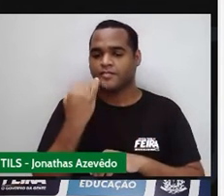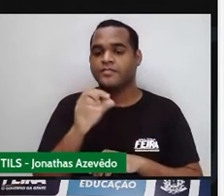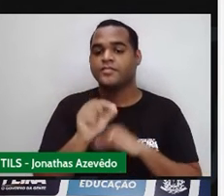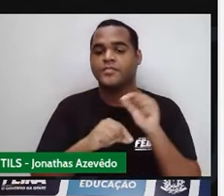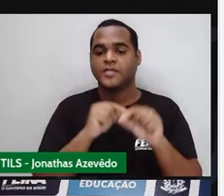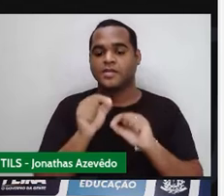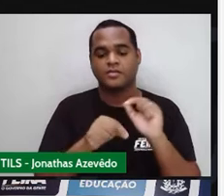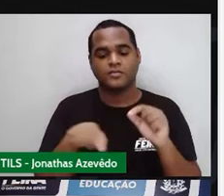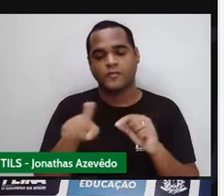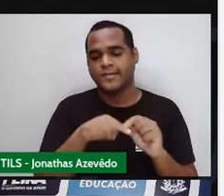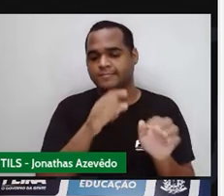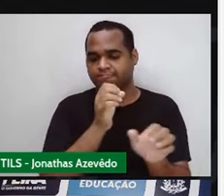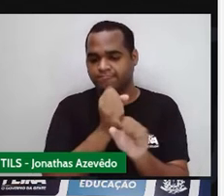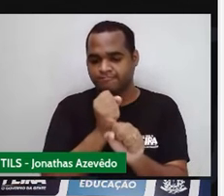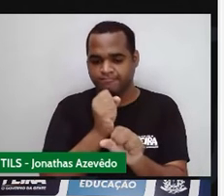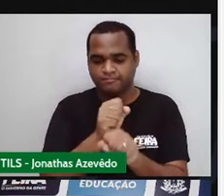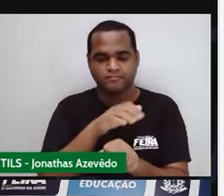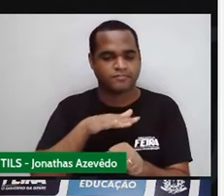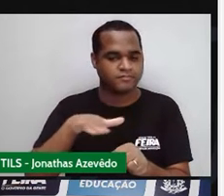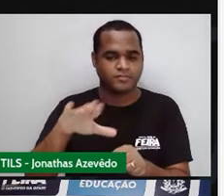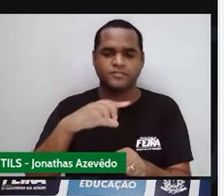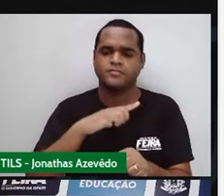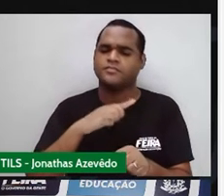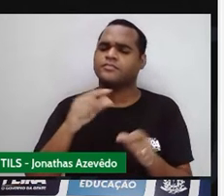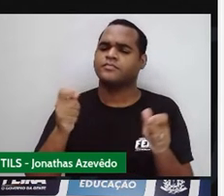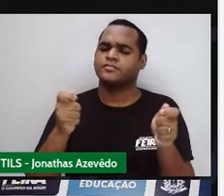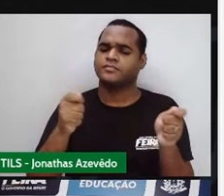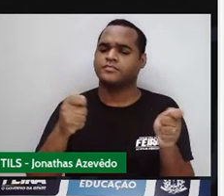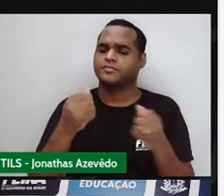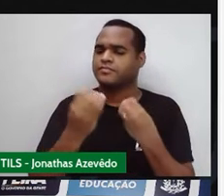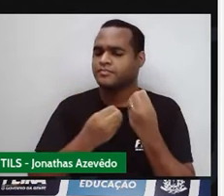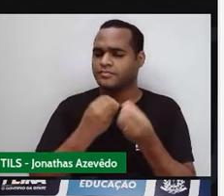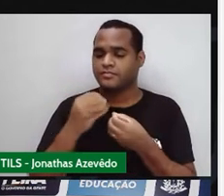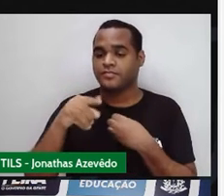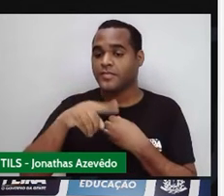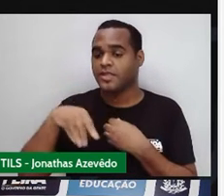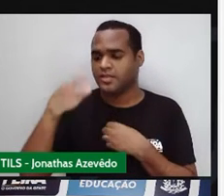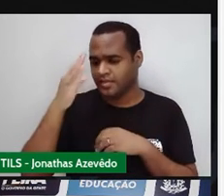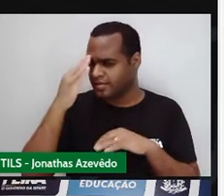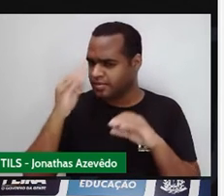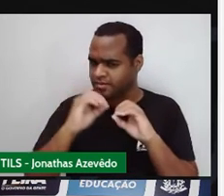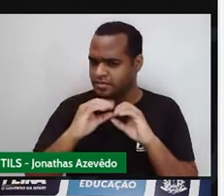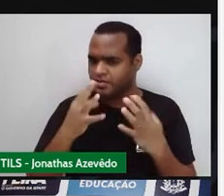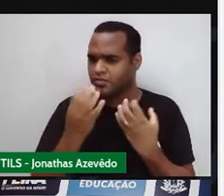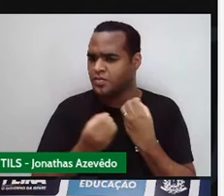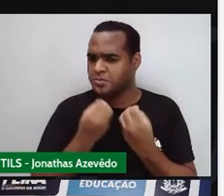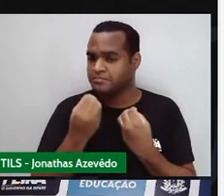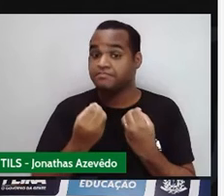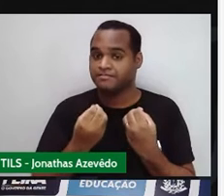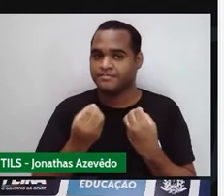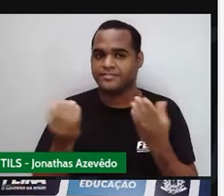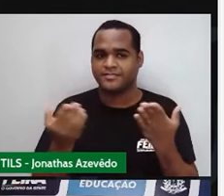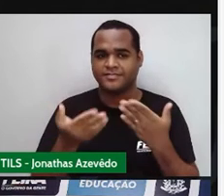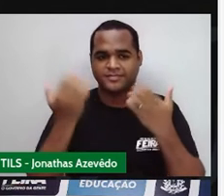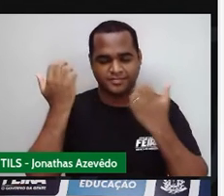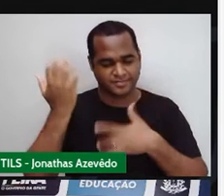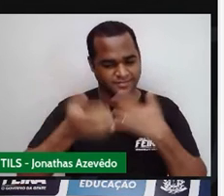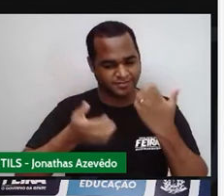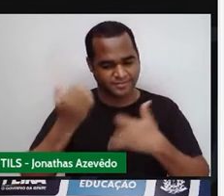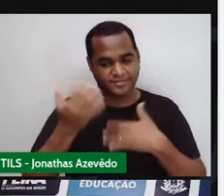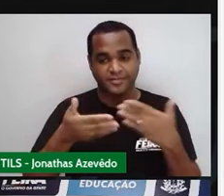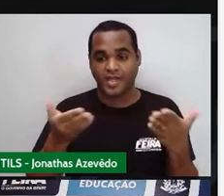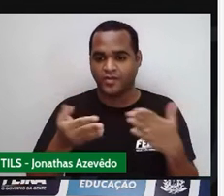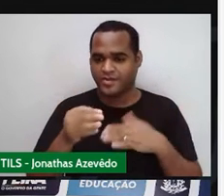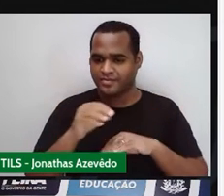calcular a área de triângulos e entender por que que é dessa forma. Aqui nessa aula a gente só precisa no